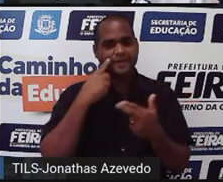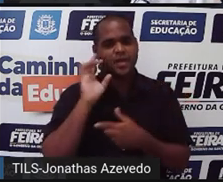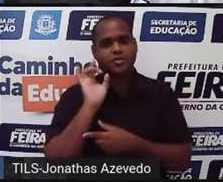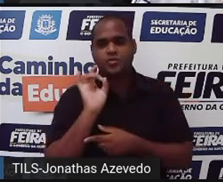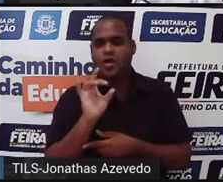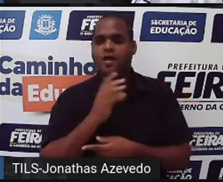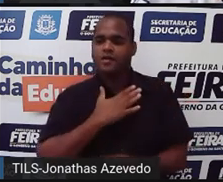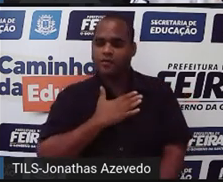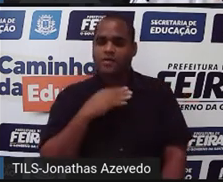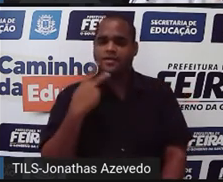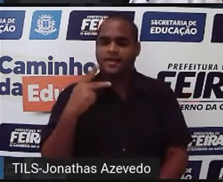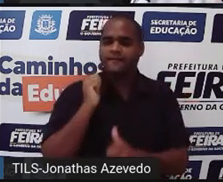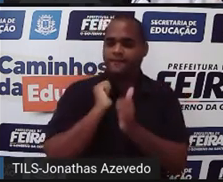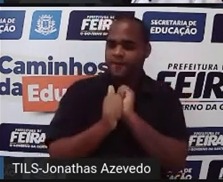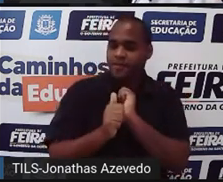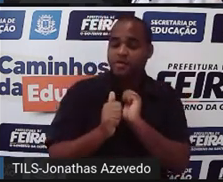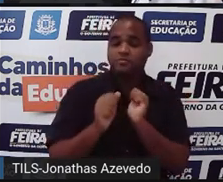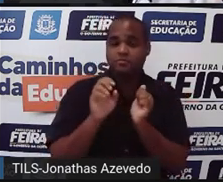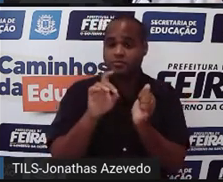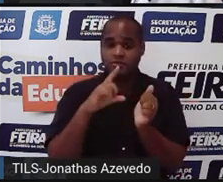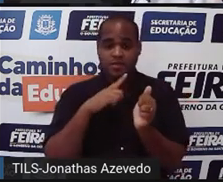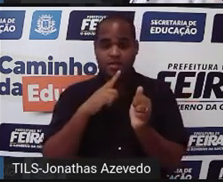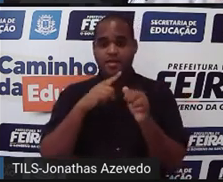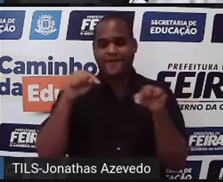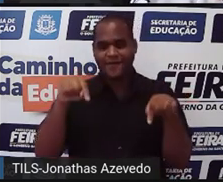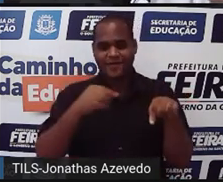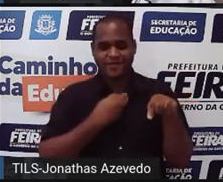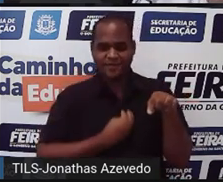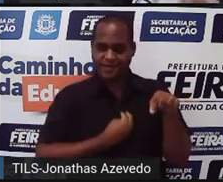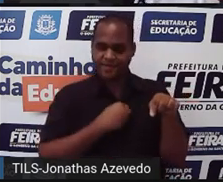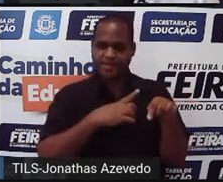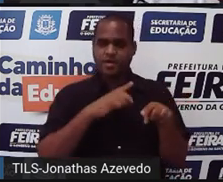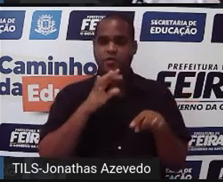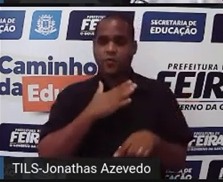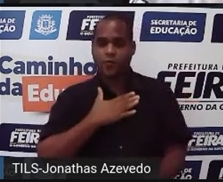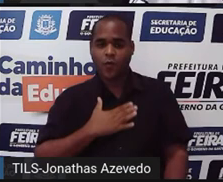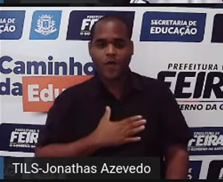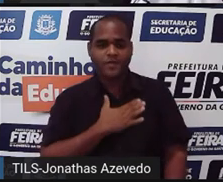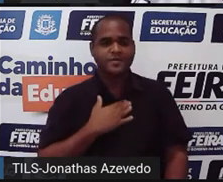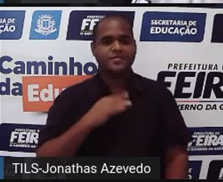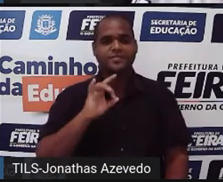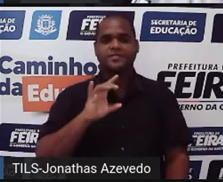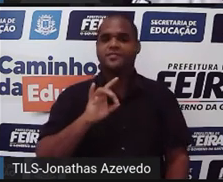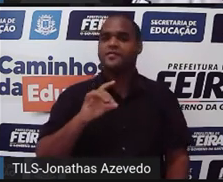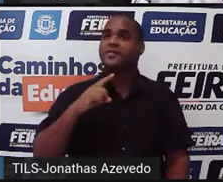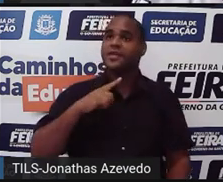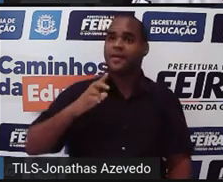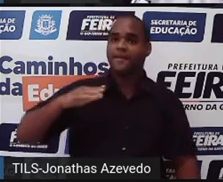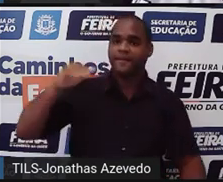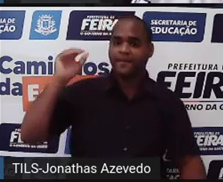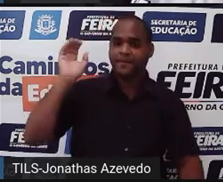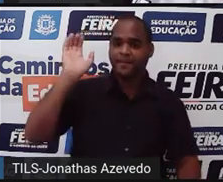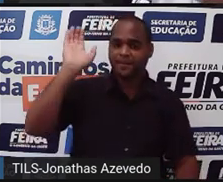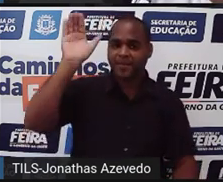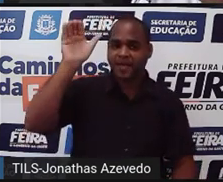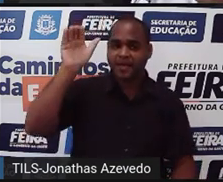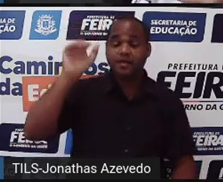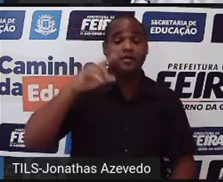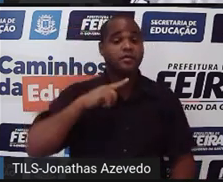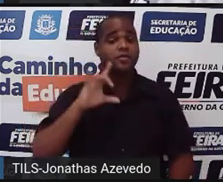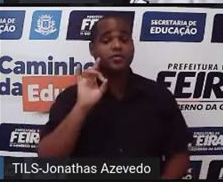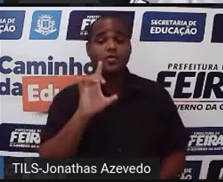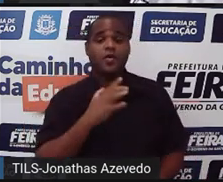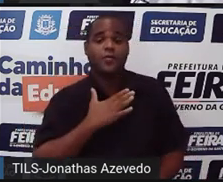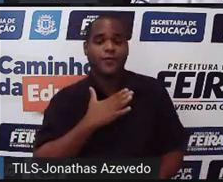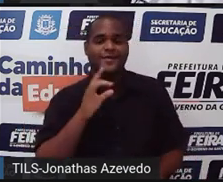gostam de futebol. Aqui onde eu estou apontando é que só gosta de basquete e aqui onde eu estou apontando é que só